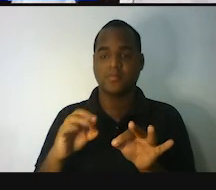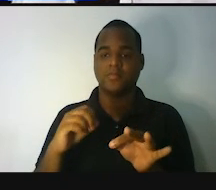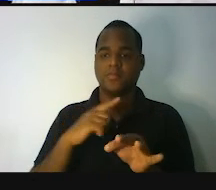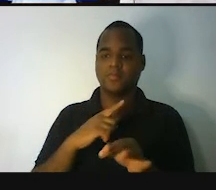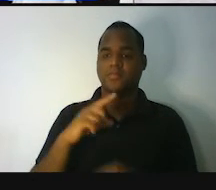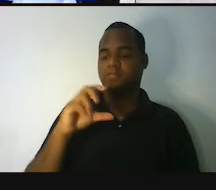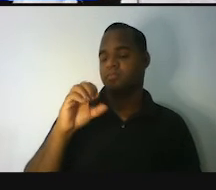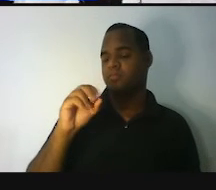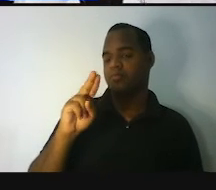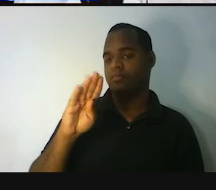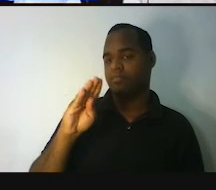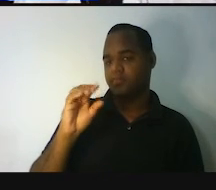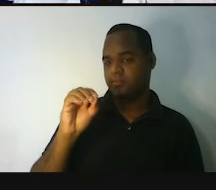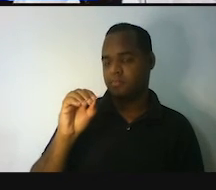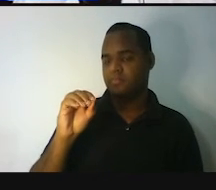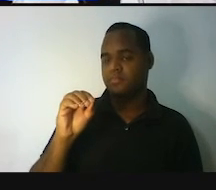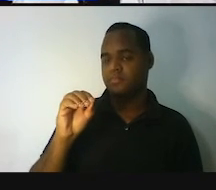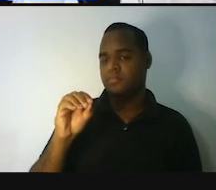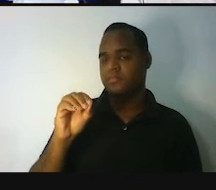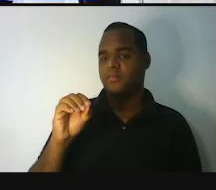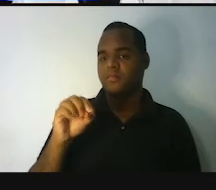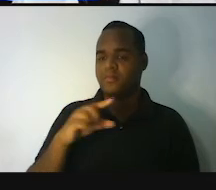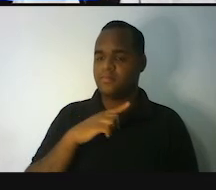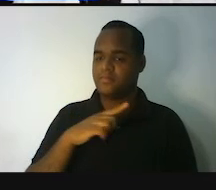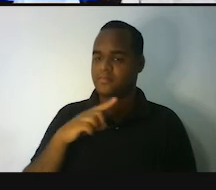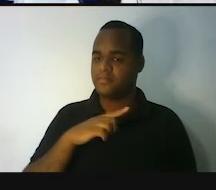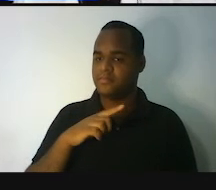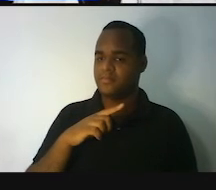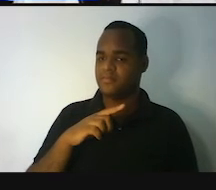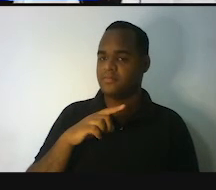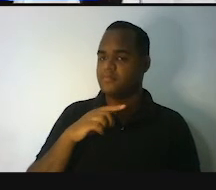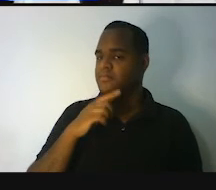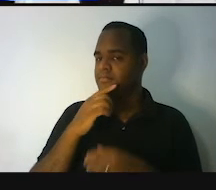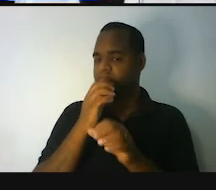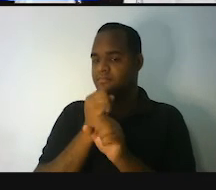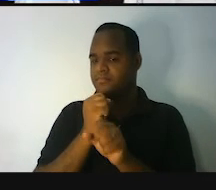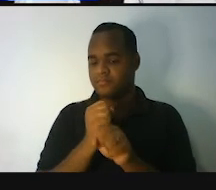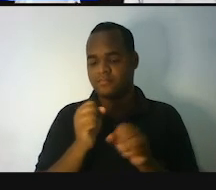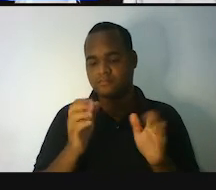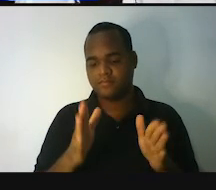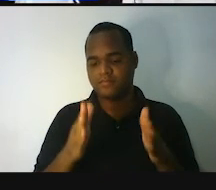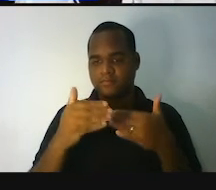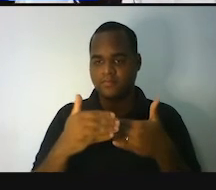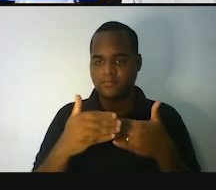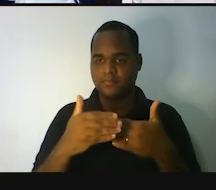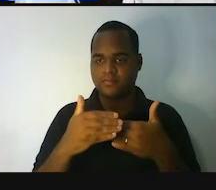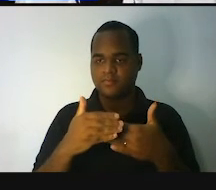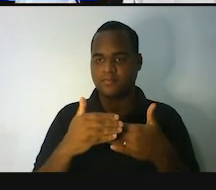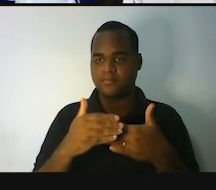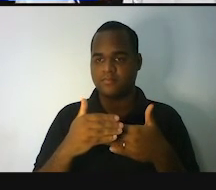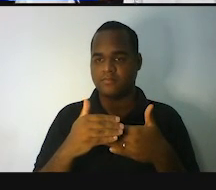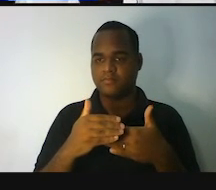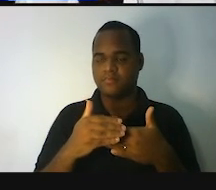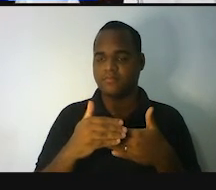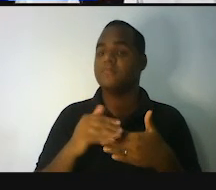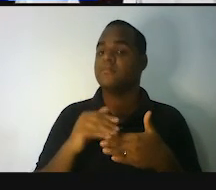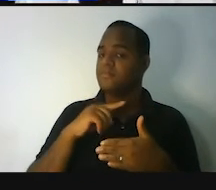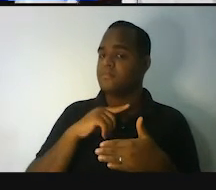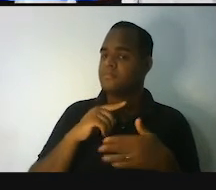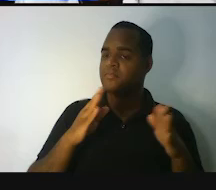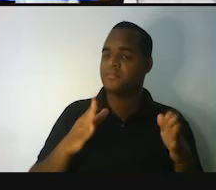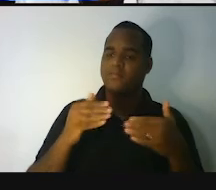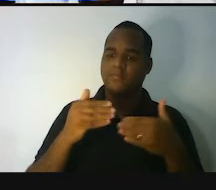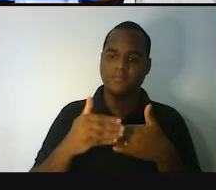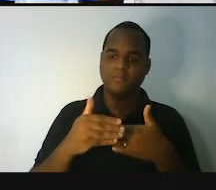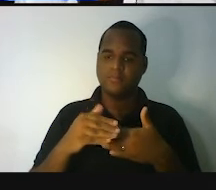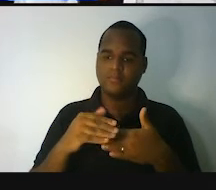cubo aqui, vamos imaginar isso aqui como uma caixa? Vamos imaginar então isso aqui como uma caixa.